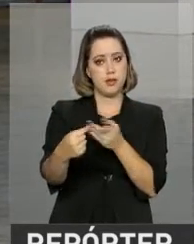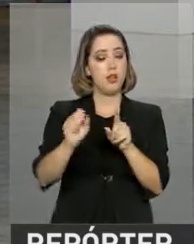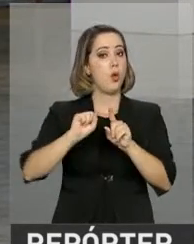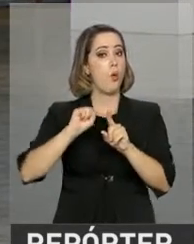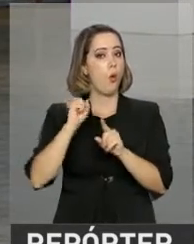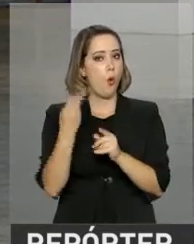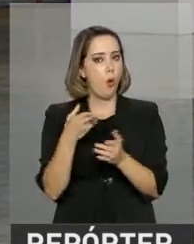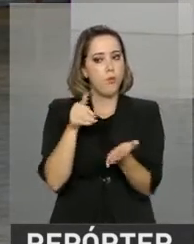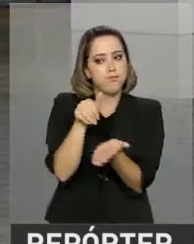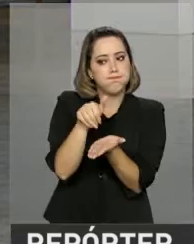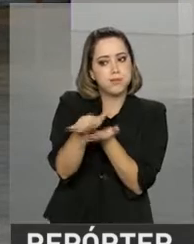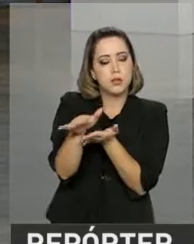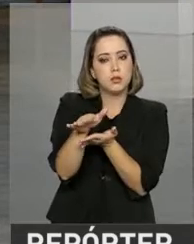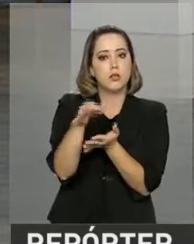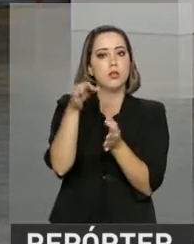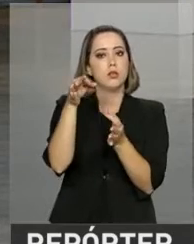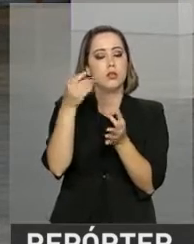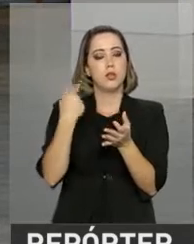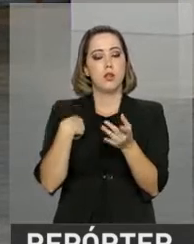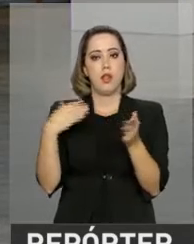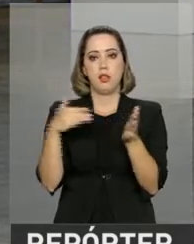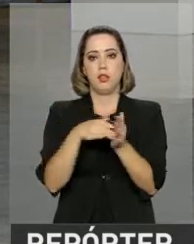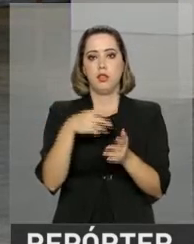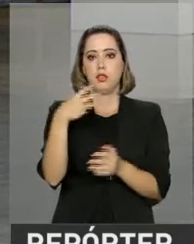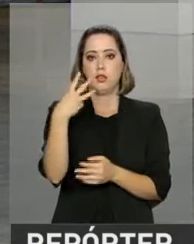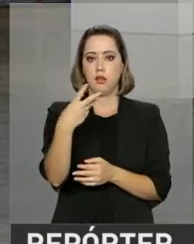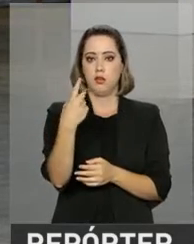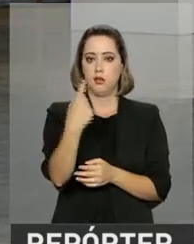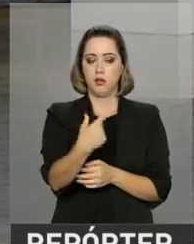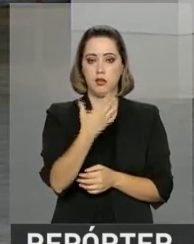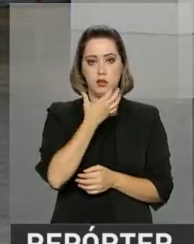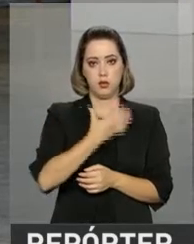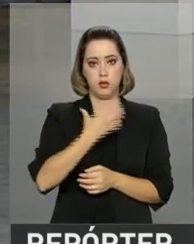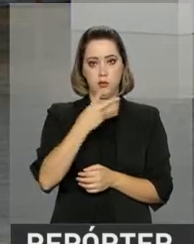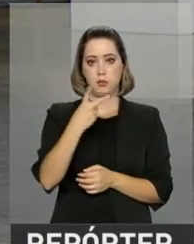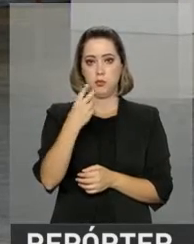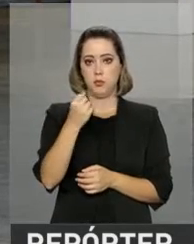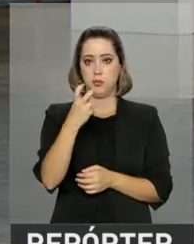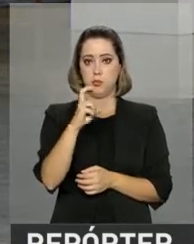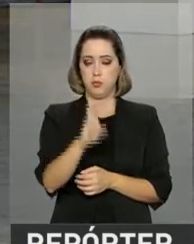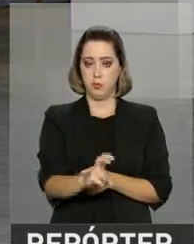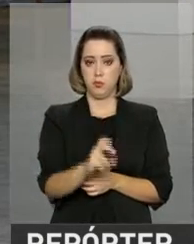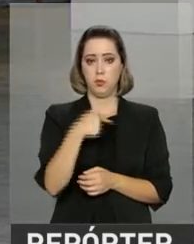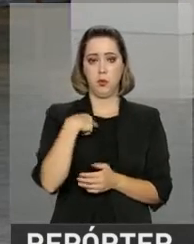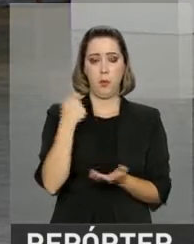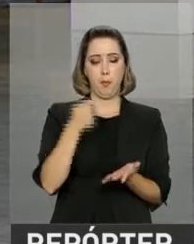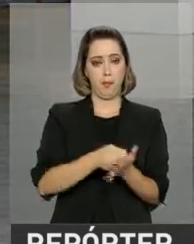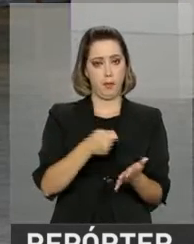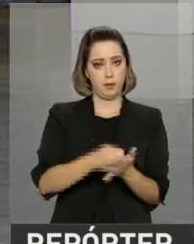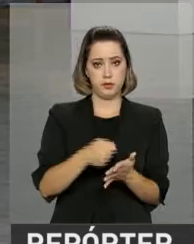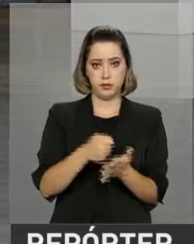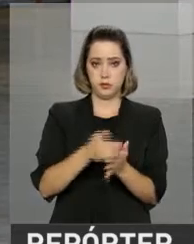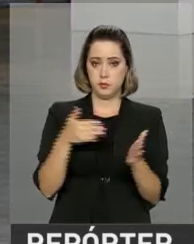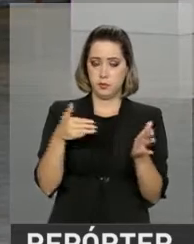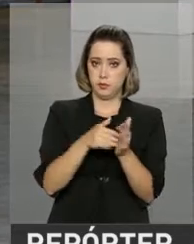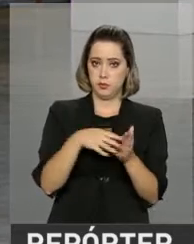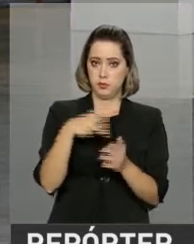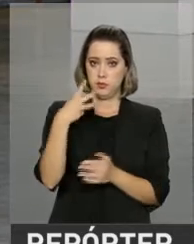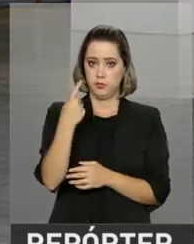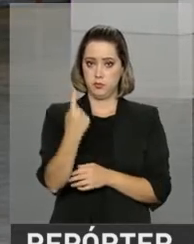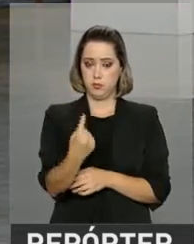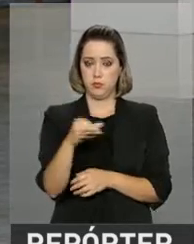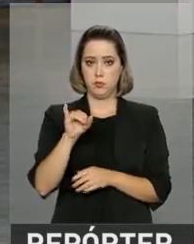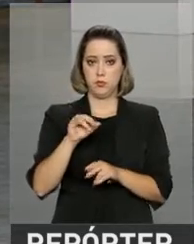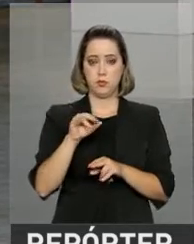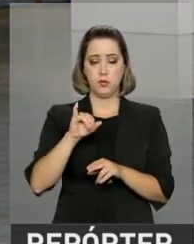causa até o dia 31 de dezembro de 2015. O calendário de pagamento vai até o dia 31 de julho.